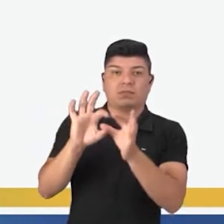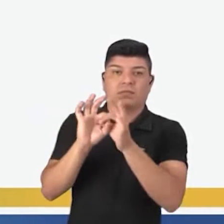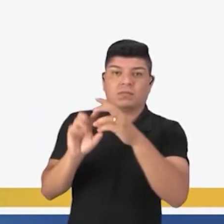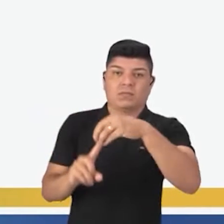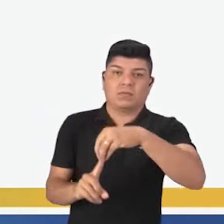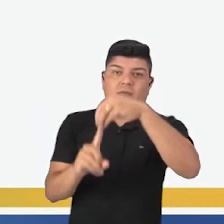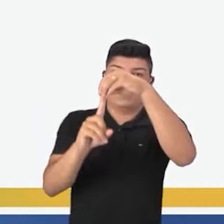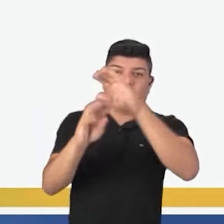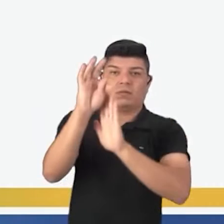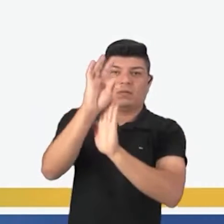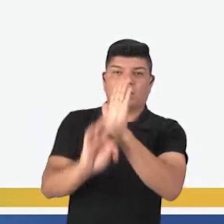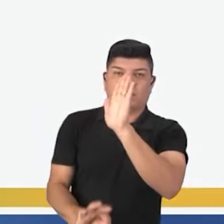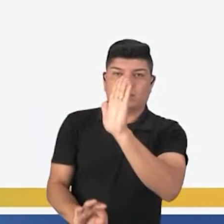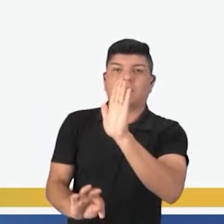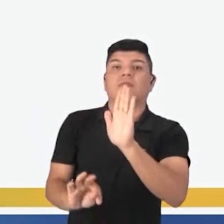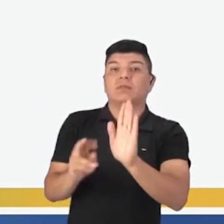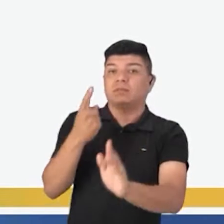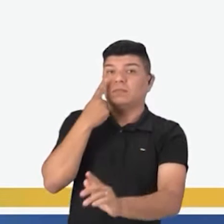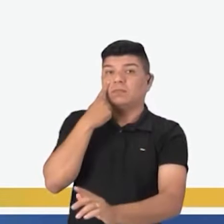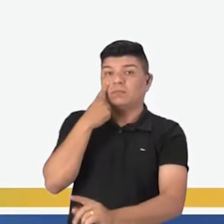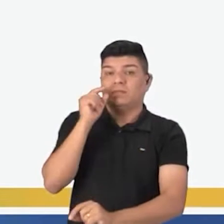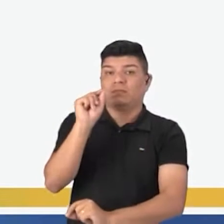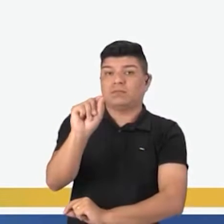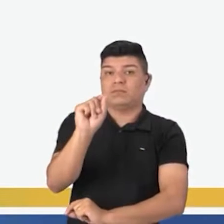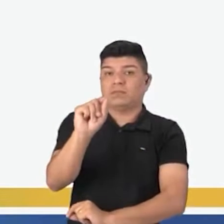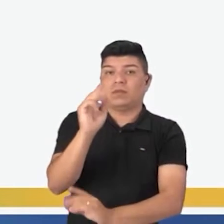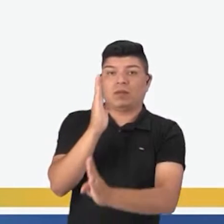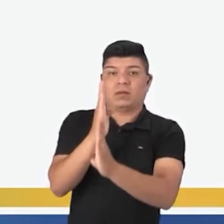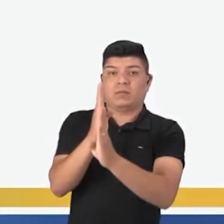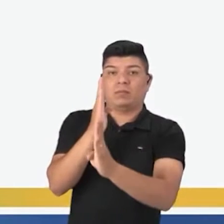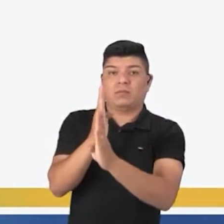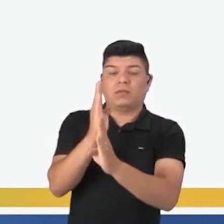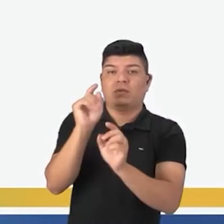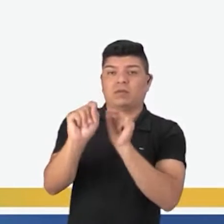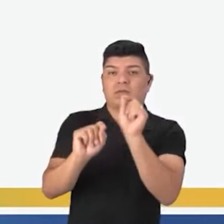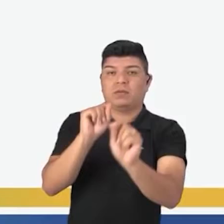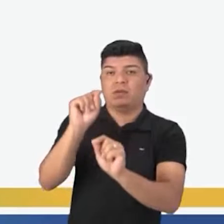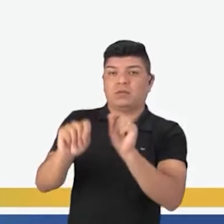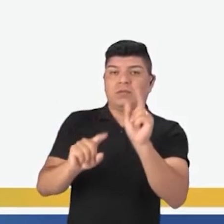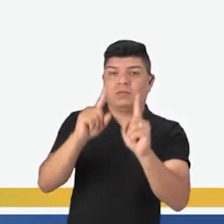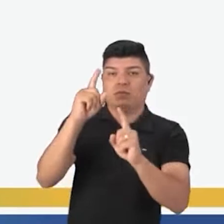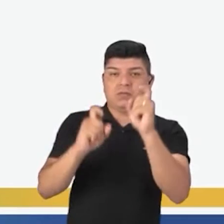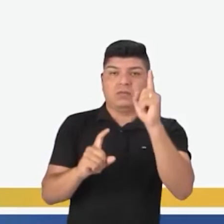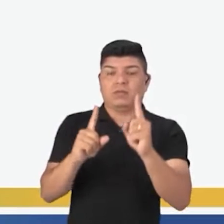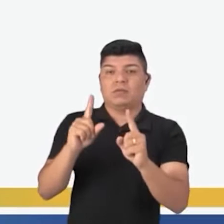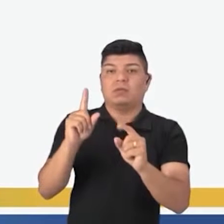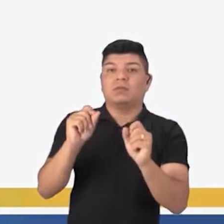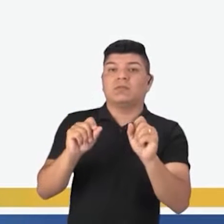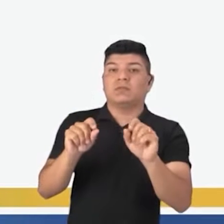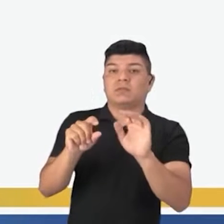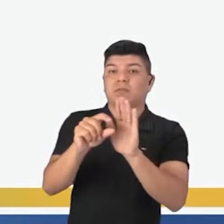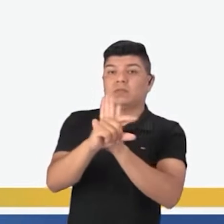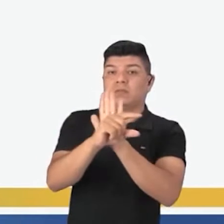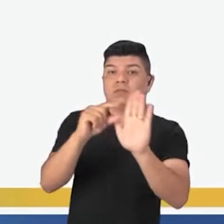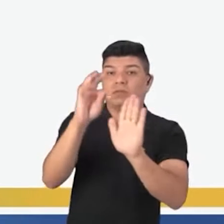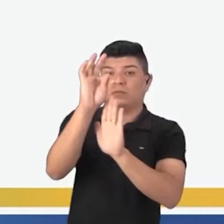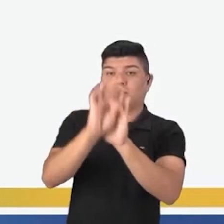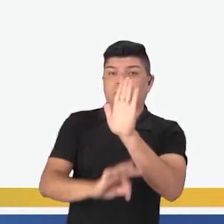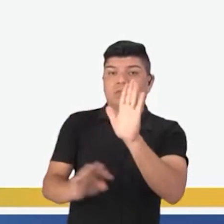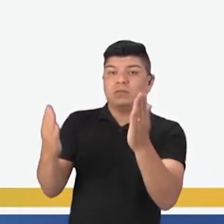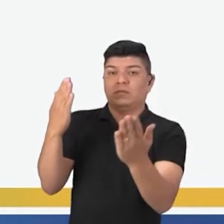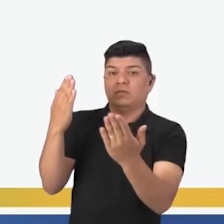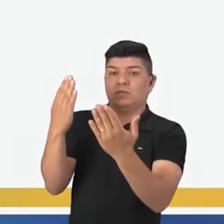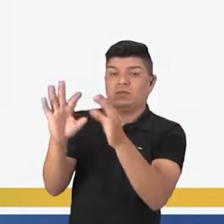para a unidade textual. Haja vista que é por meio de tais Operadores que as partes do texto